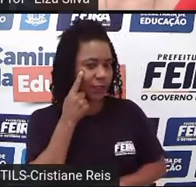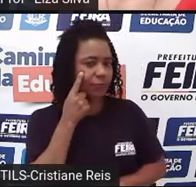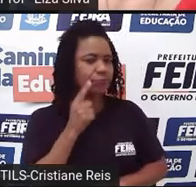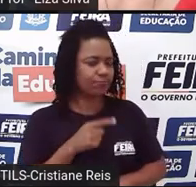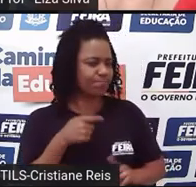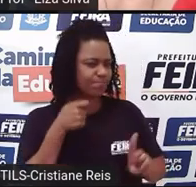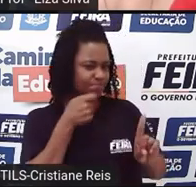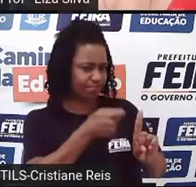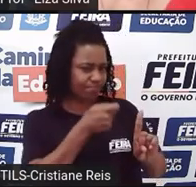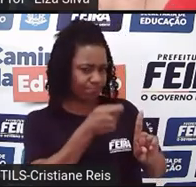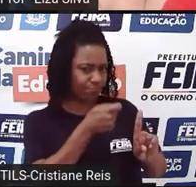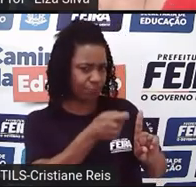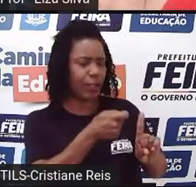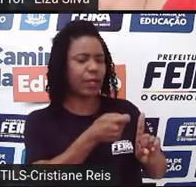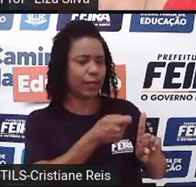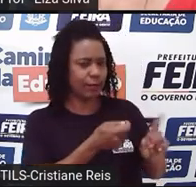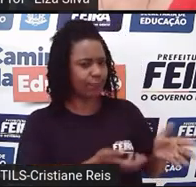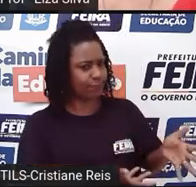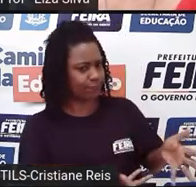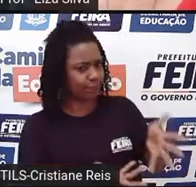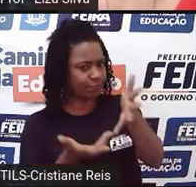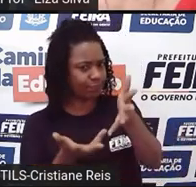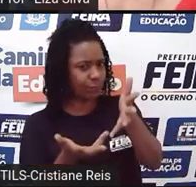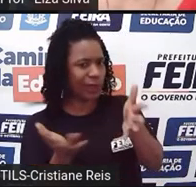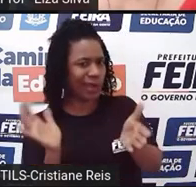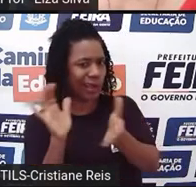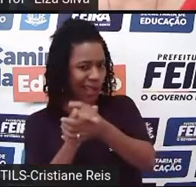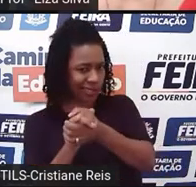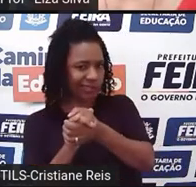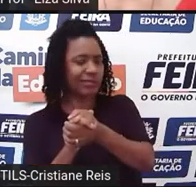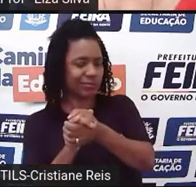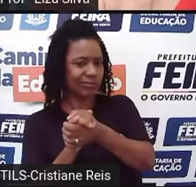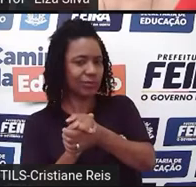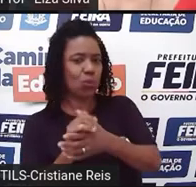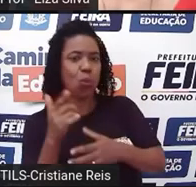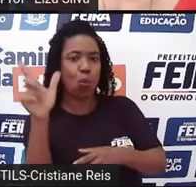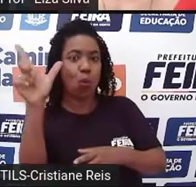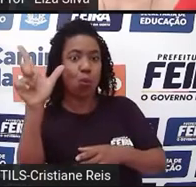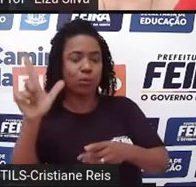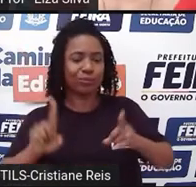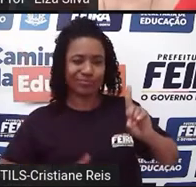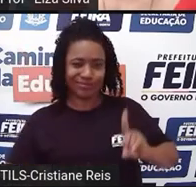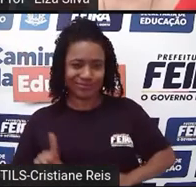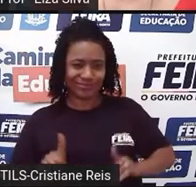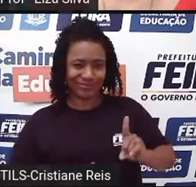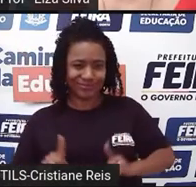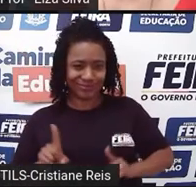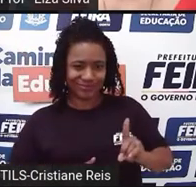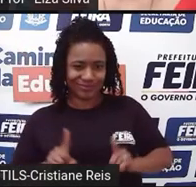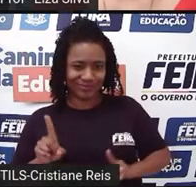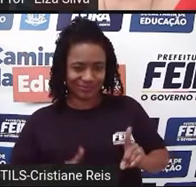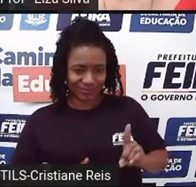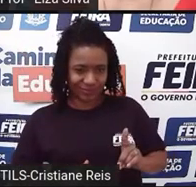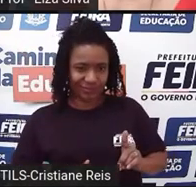para evitar que Julieta se case com Romeu. Então, vamos procurar esta cena.